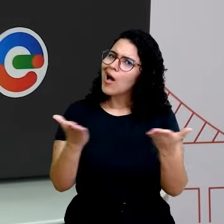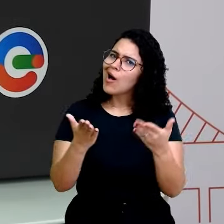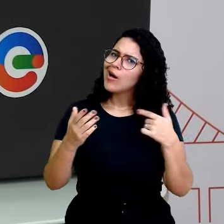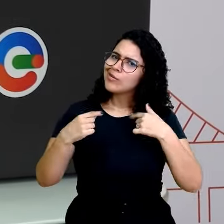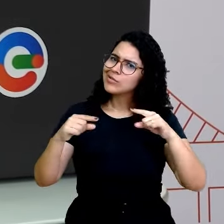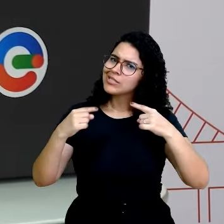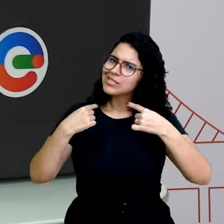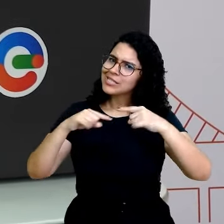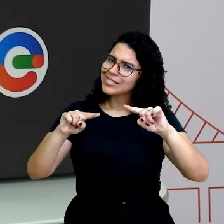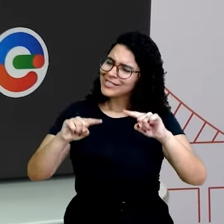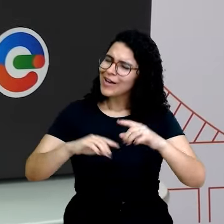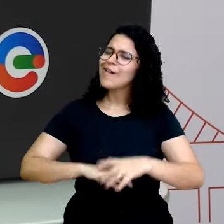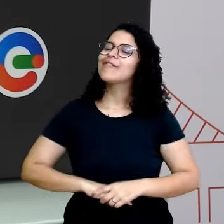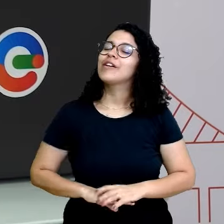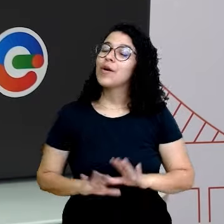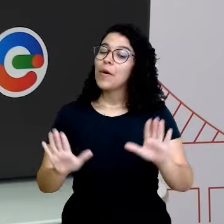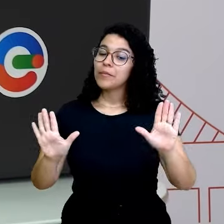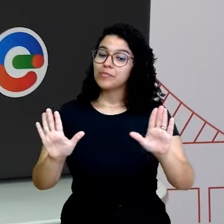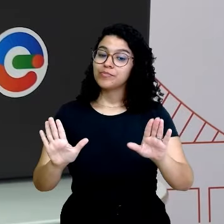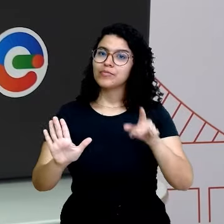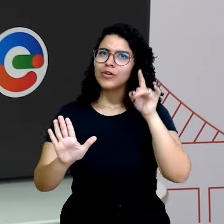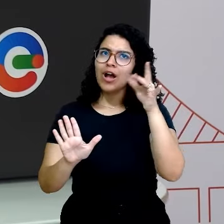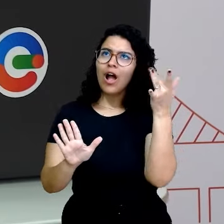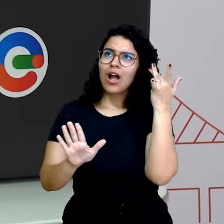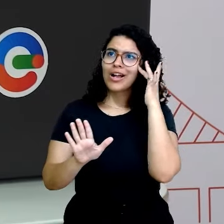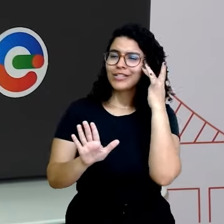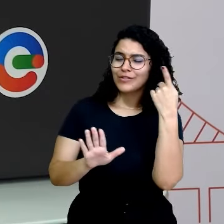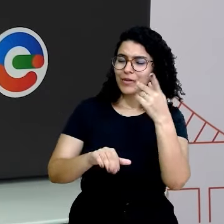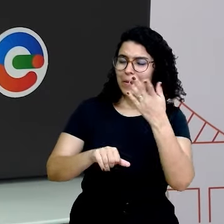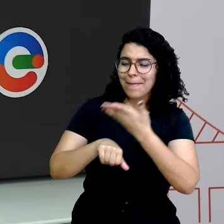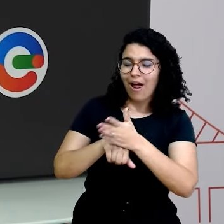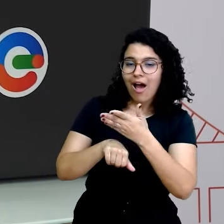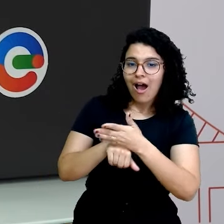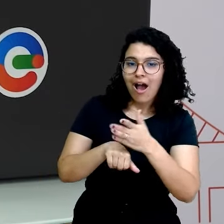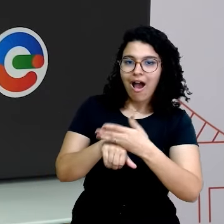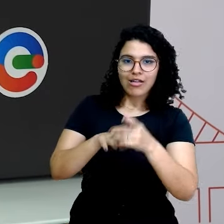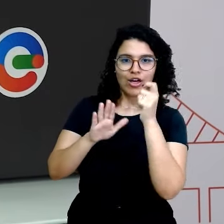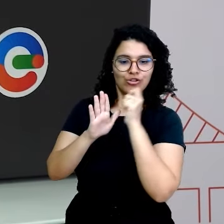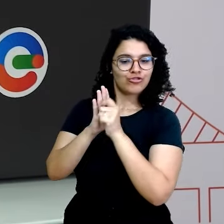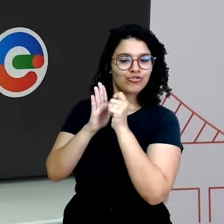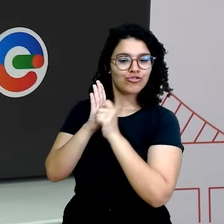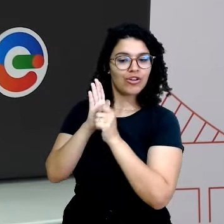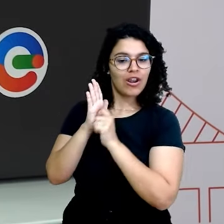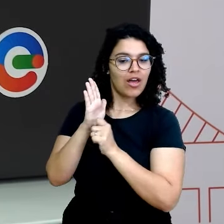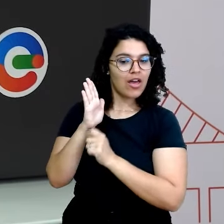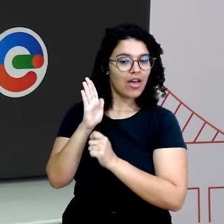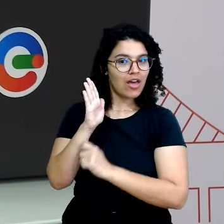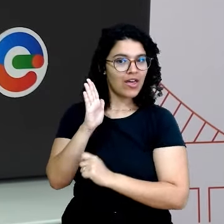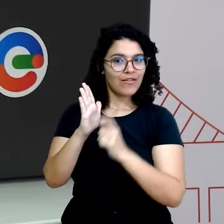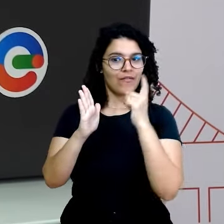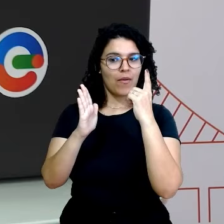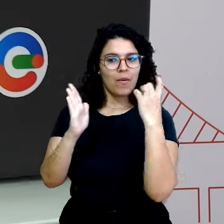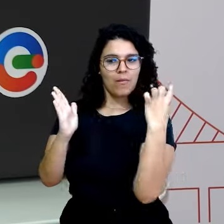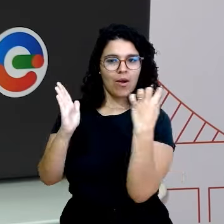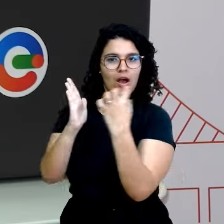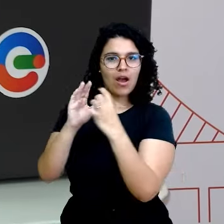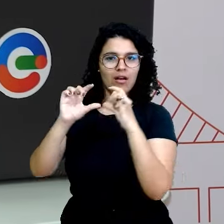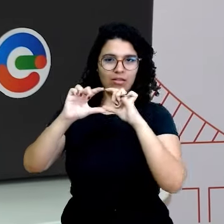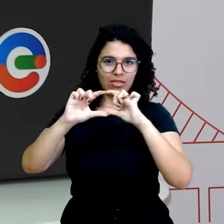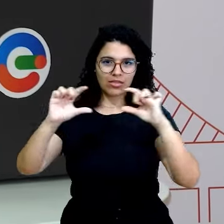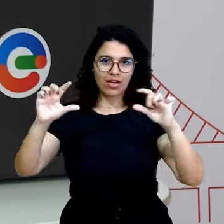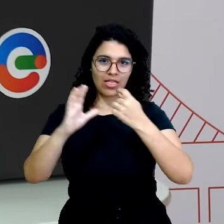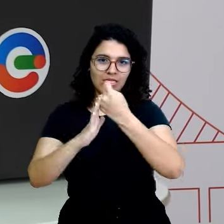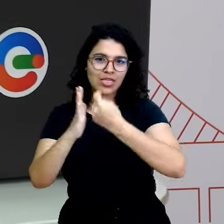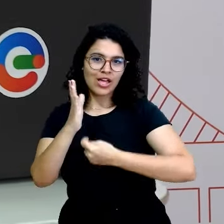outro desafio. Que tal você praticar escrevendo um parágrafo argumentativo aqui nos